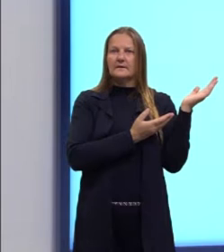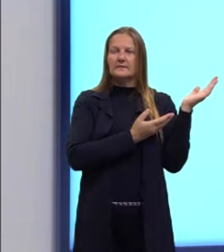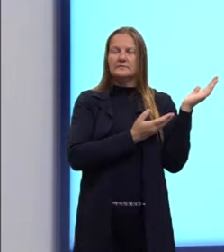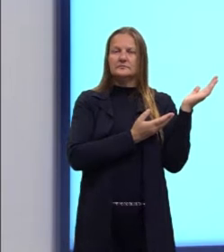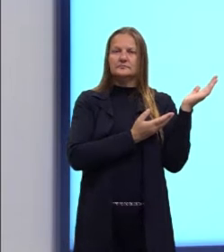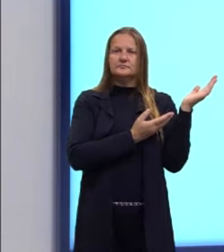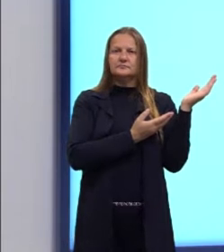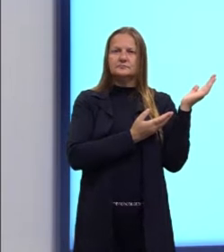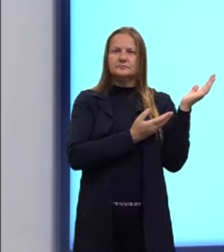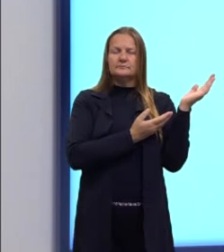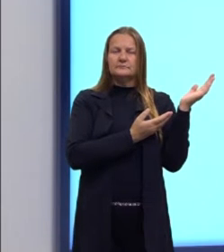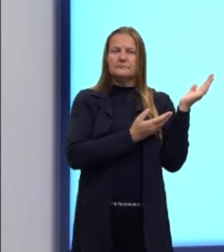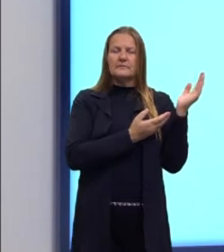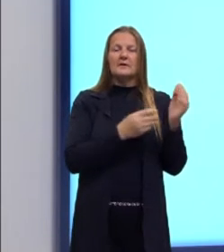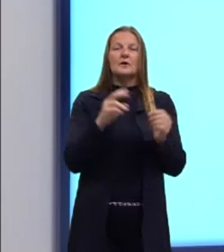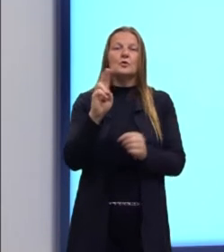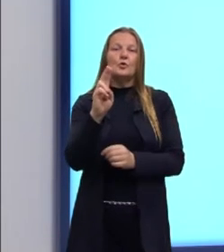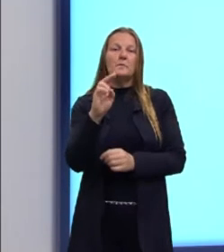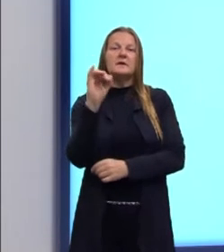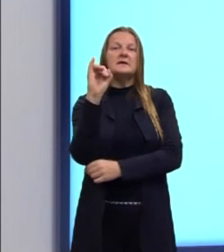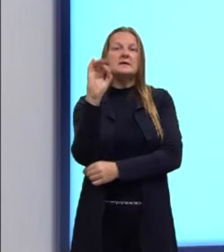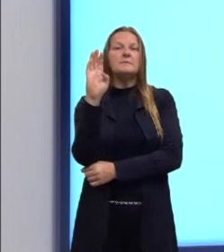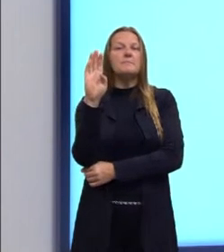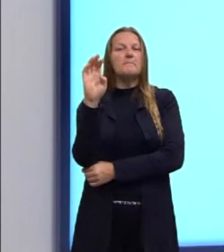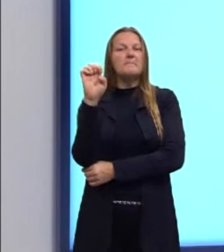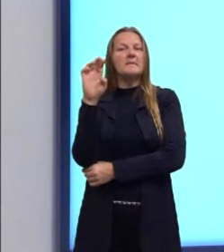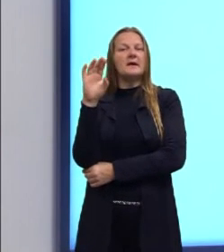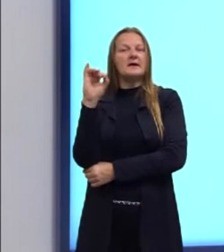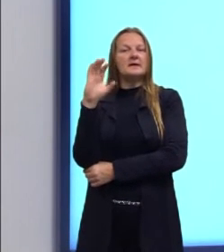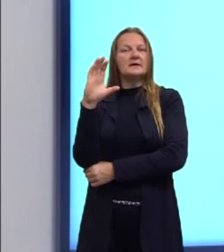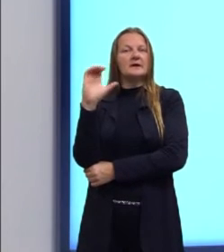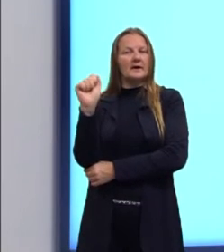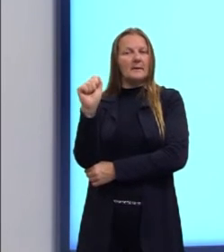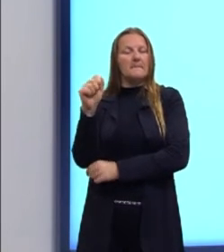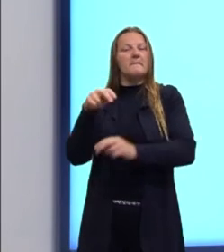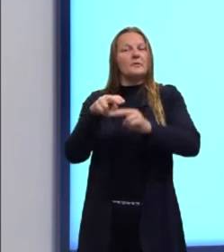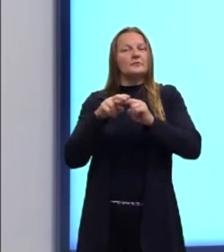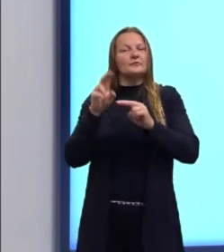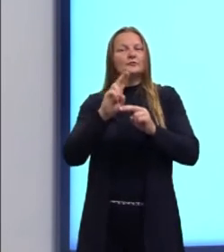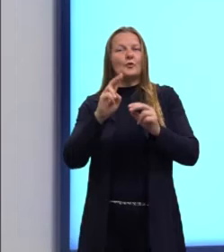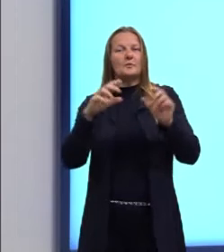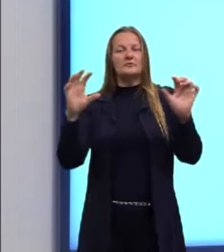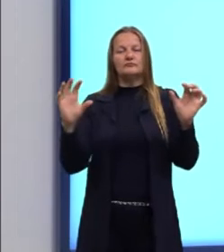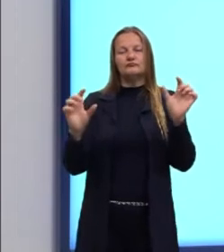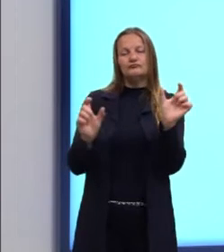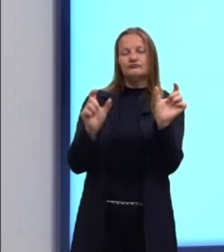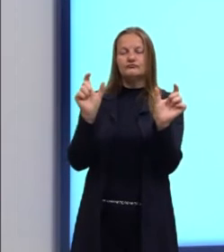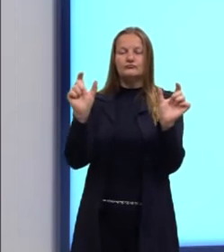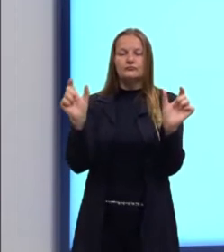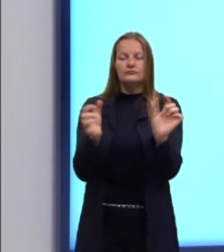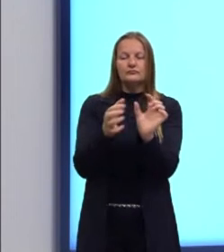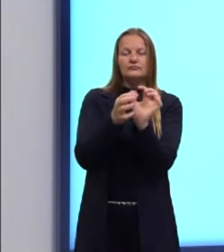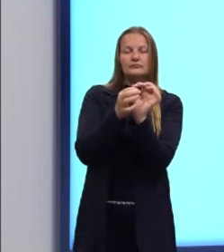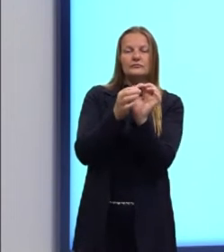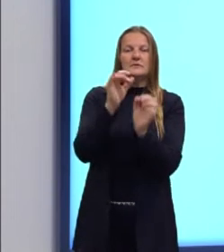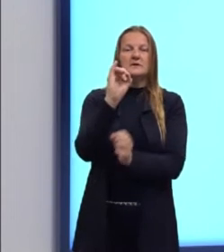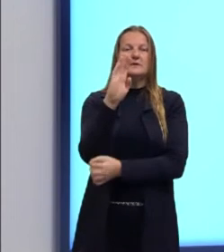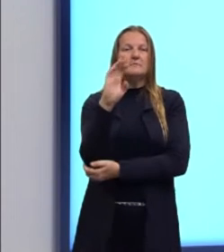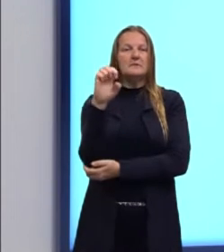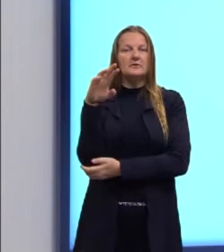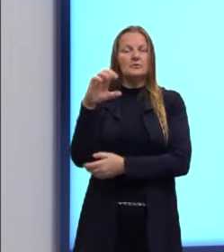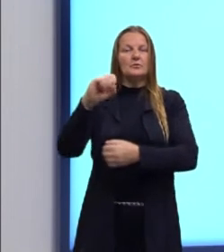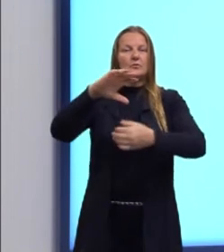seja, naquela região ibérica que nós estudamos na nossa primeira aula de língua espanhola, nós temos também alguns países que